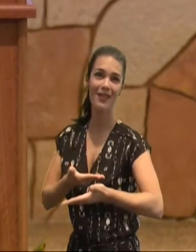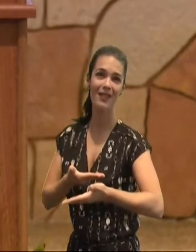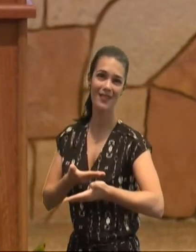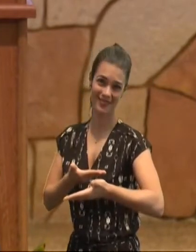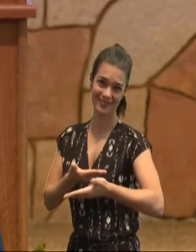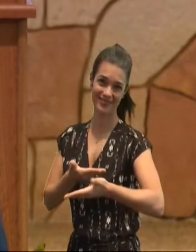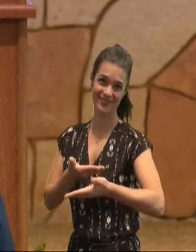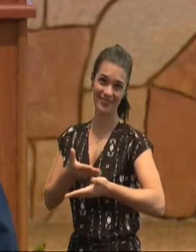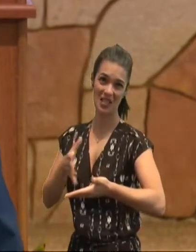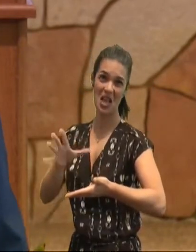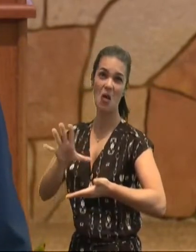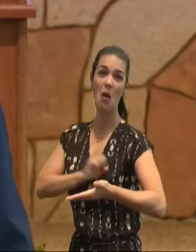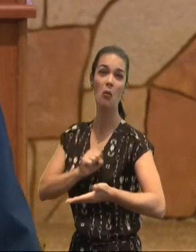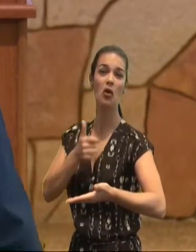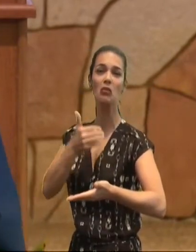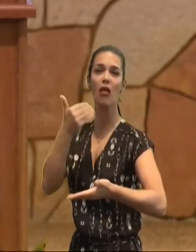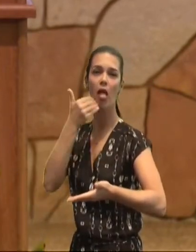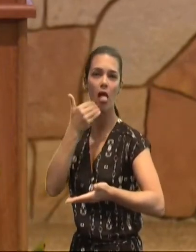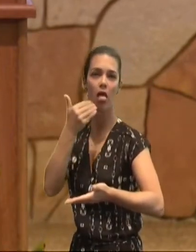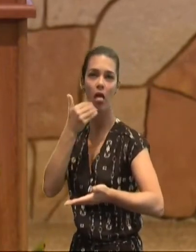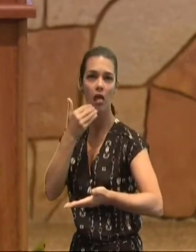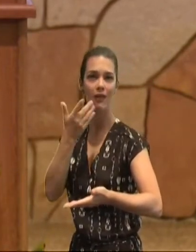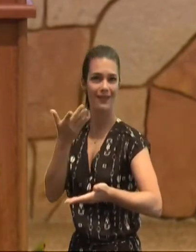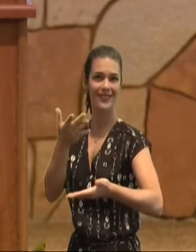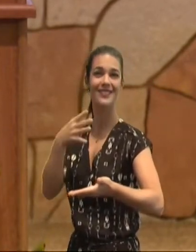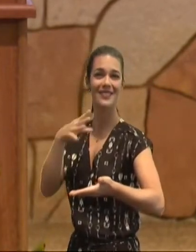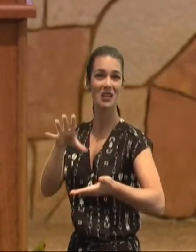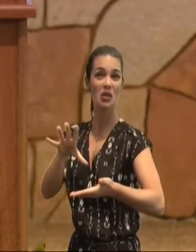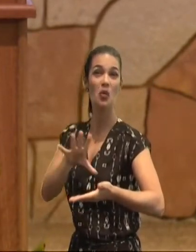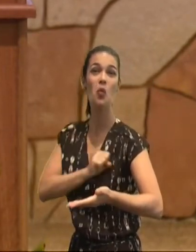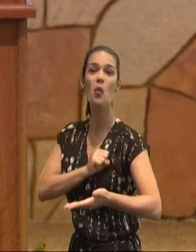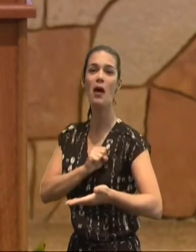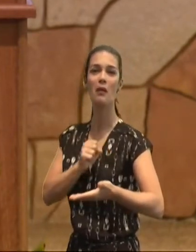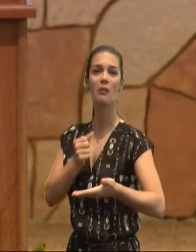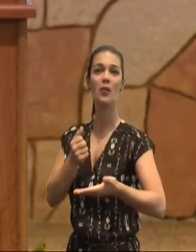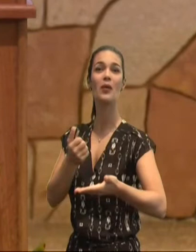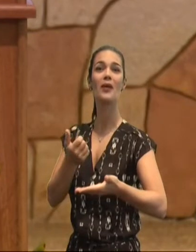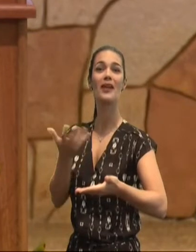um amor, que não dê fraude, um amor, que não quer mal, mas um amor, que quer o bem,